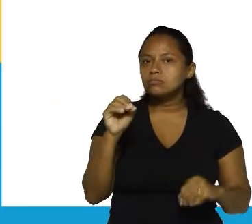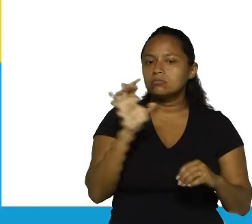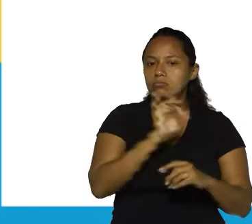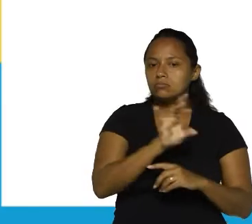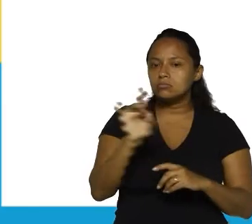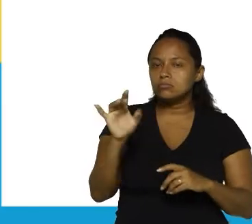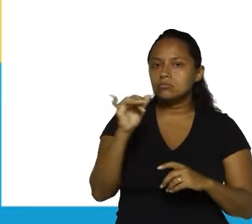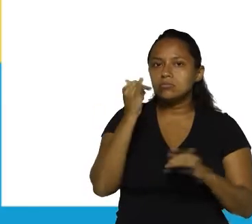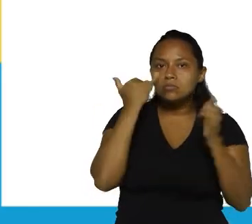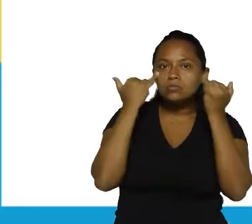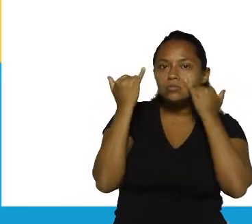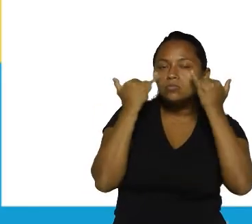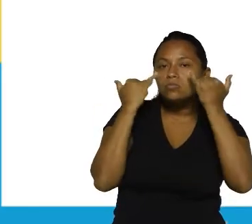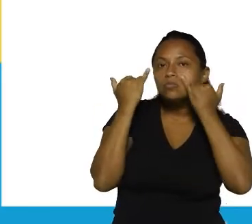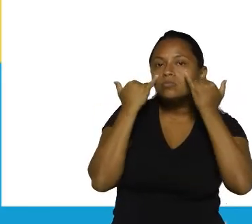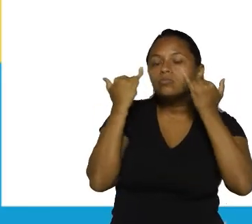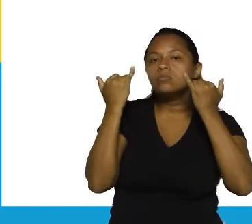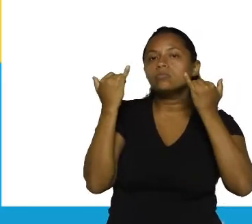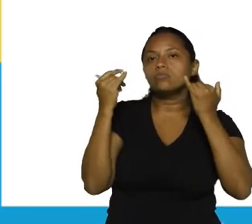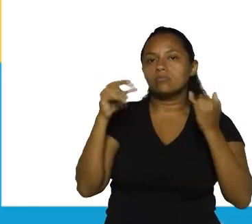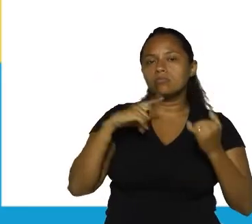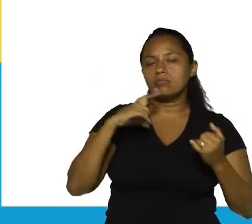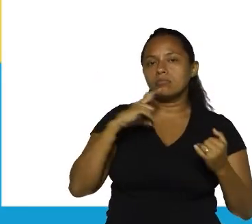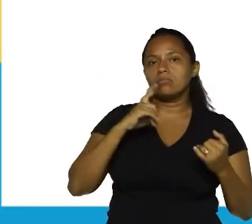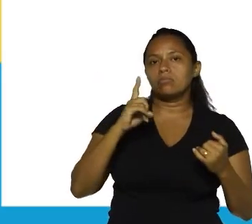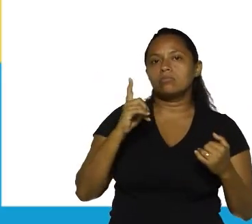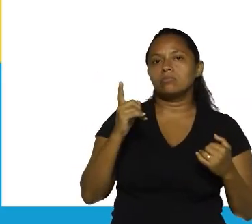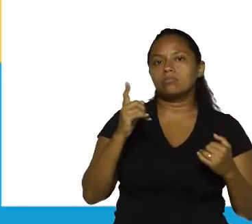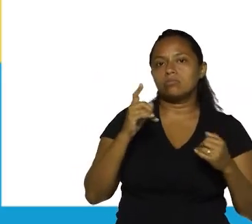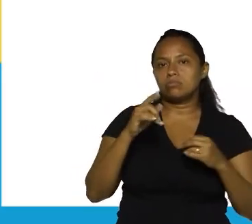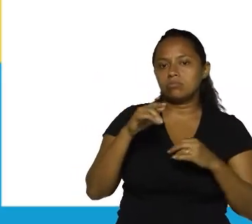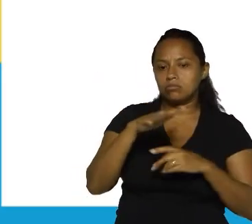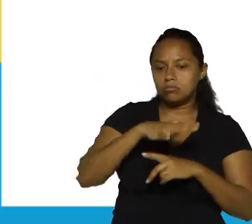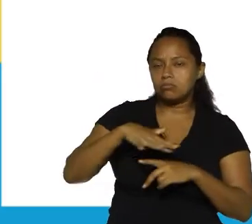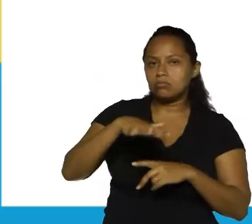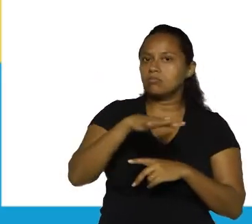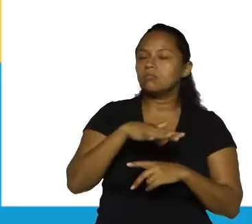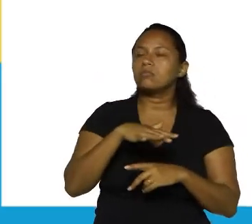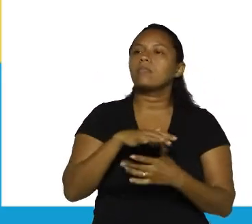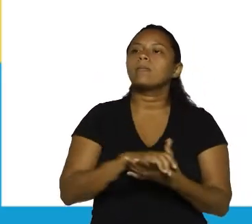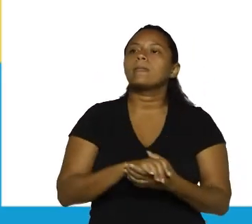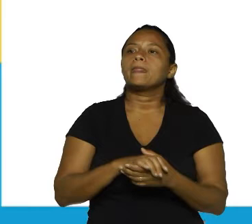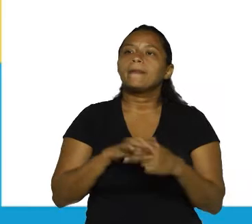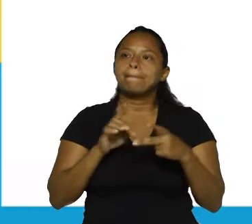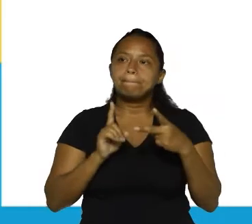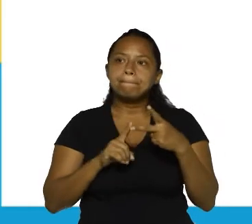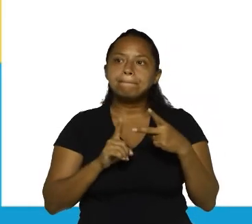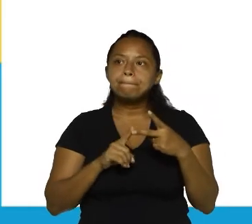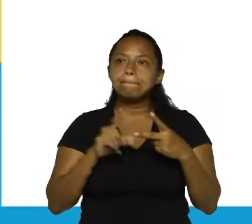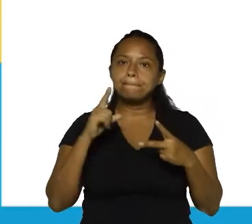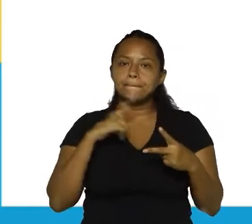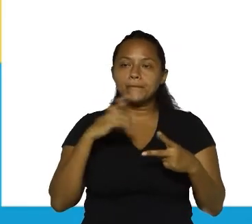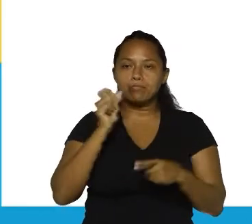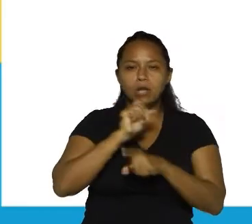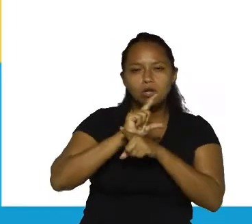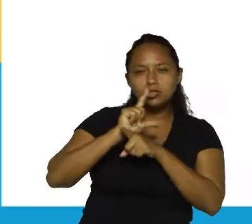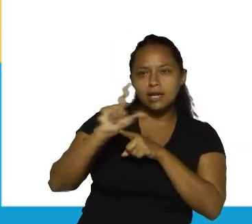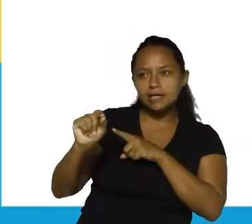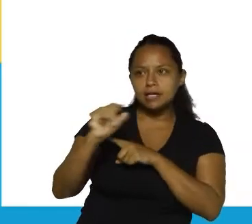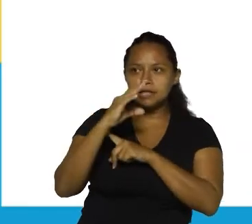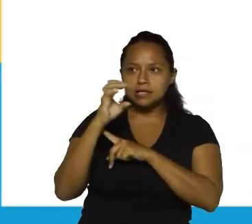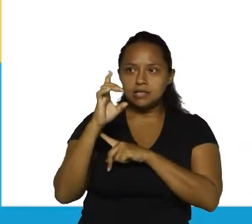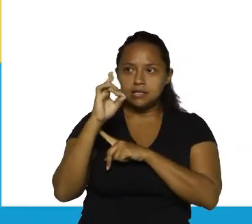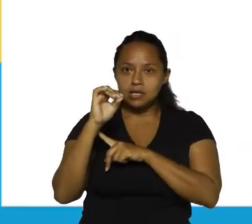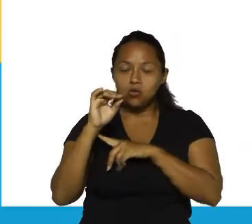informações ali ao redor. Segundo caso, nós temos aqui, eu saí